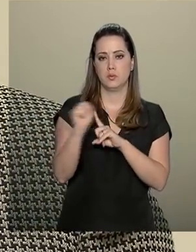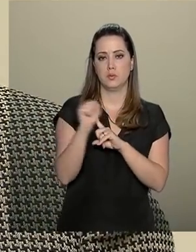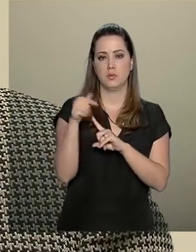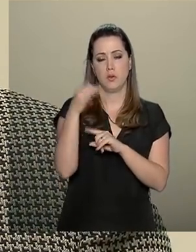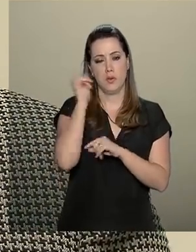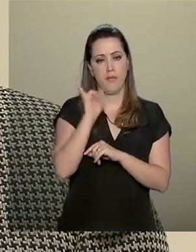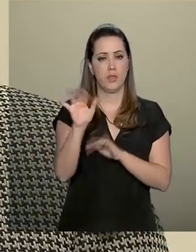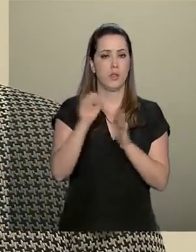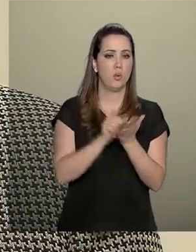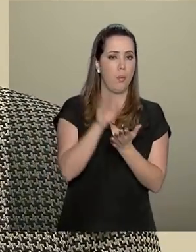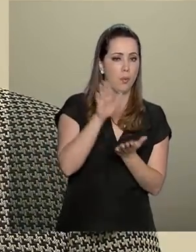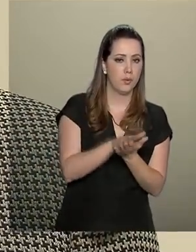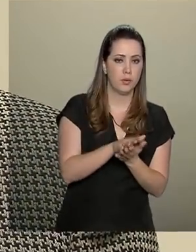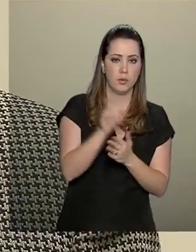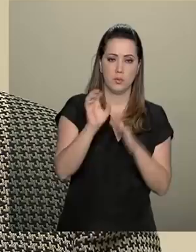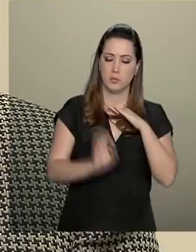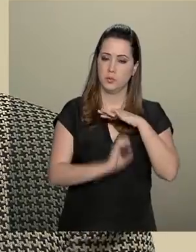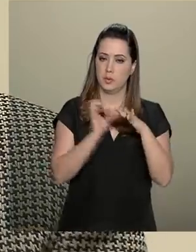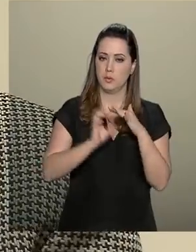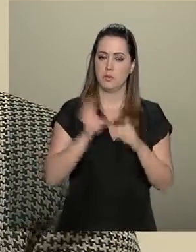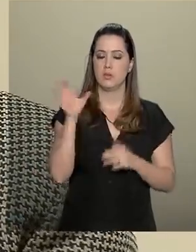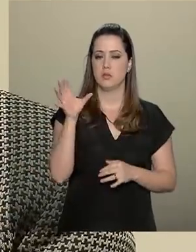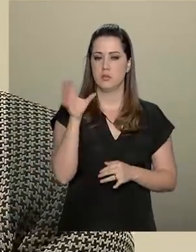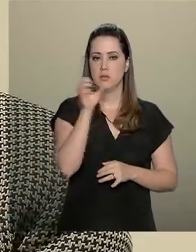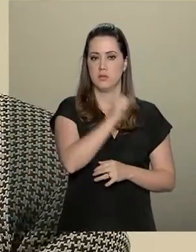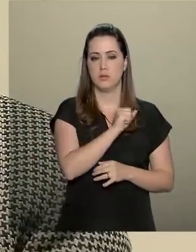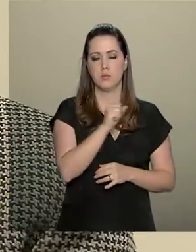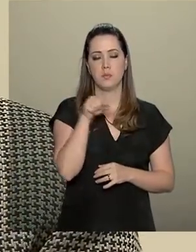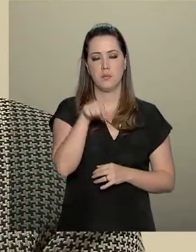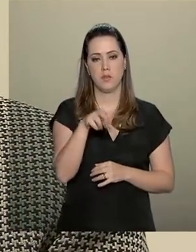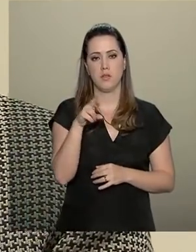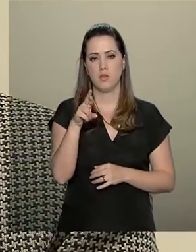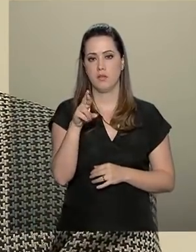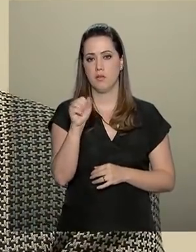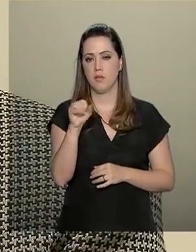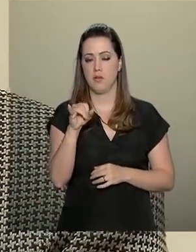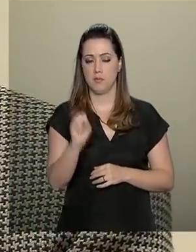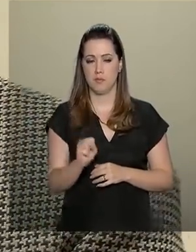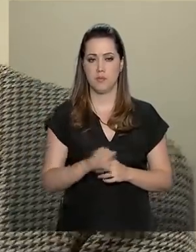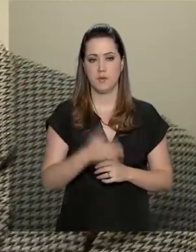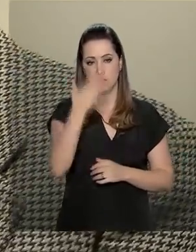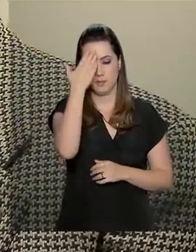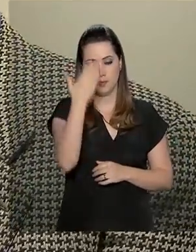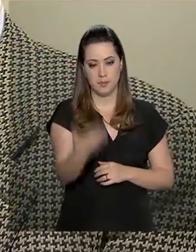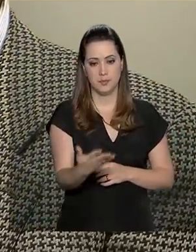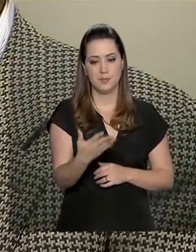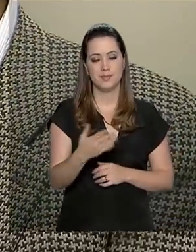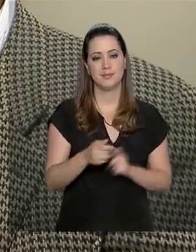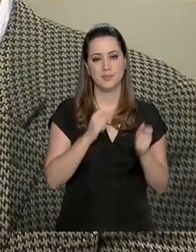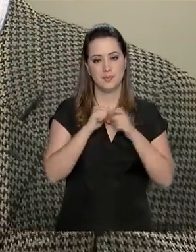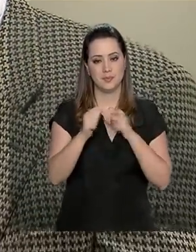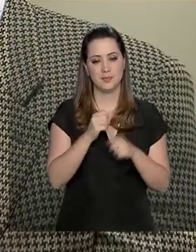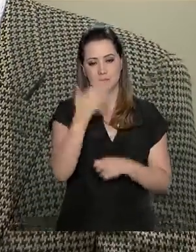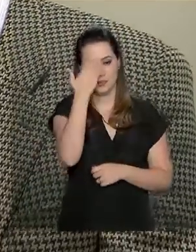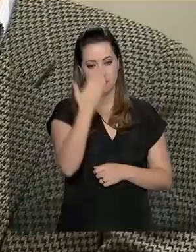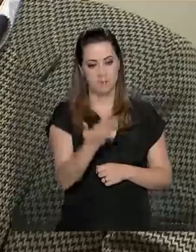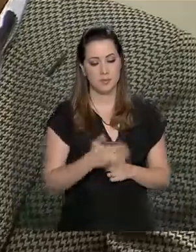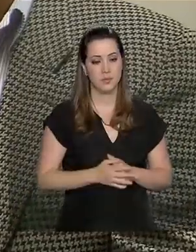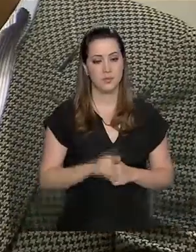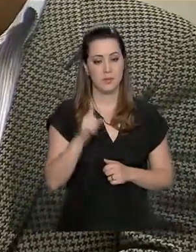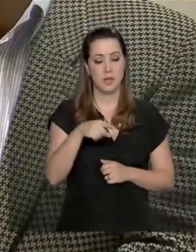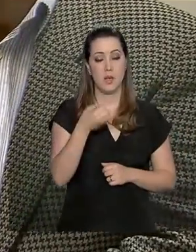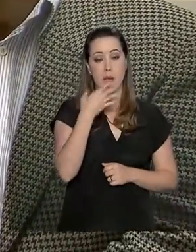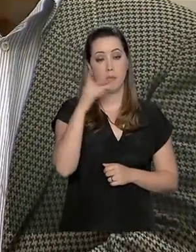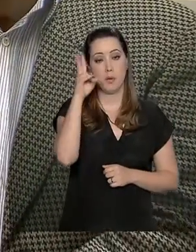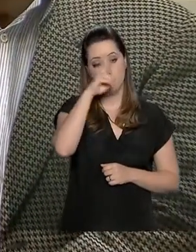e evitando multa, o empresário providencie o mais rápido possível essa declaração. Muito obrigada pela sua entrevista. Obrigado a você. É